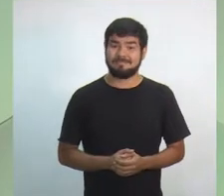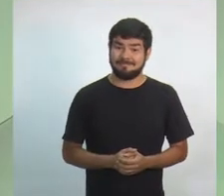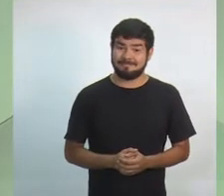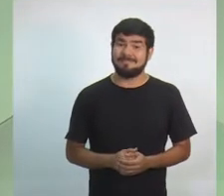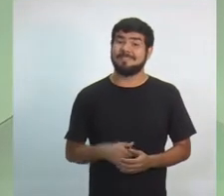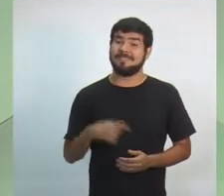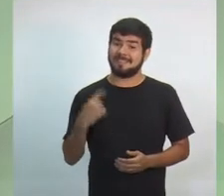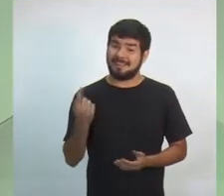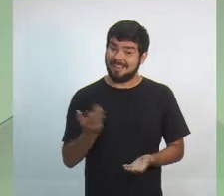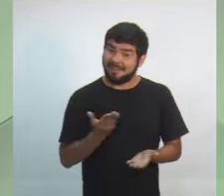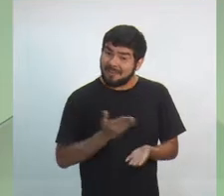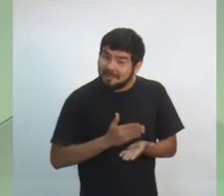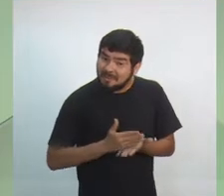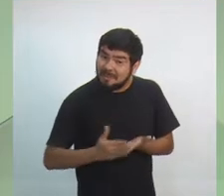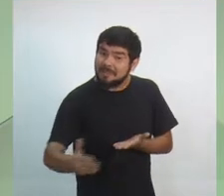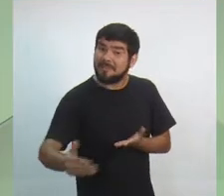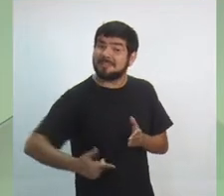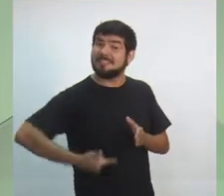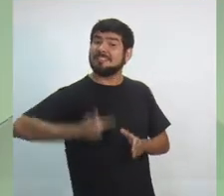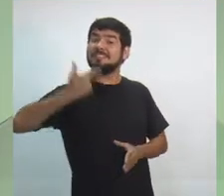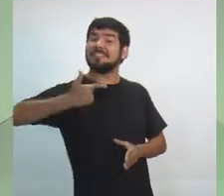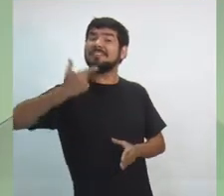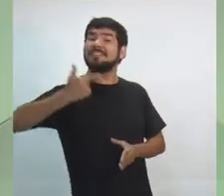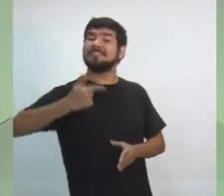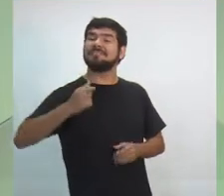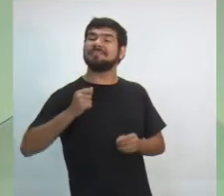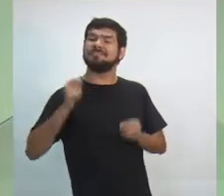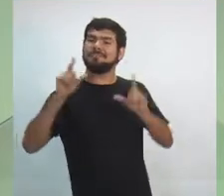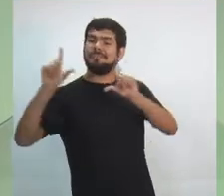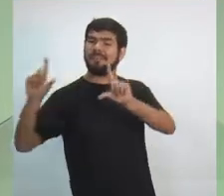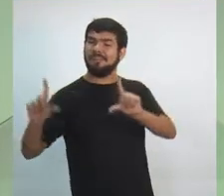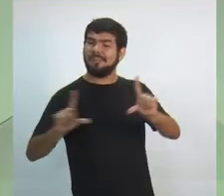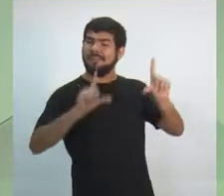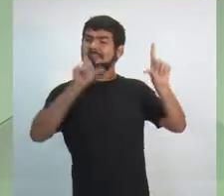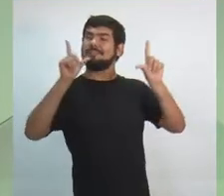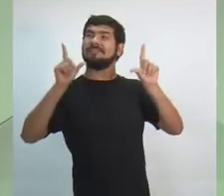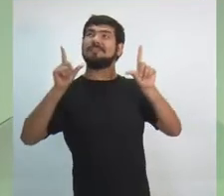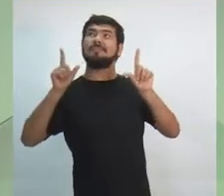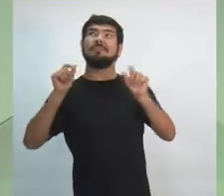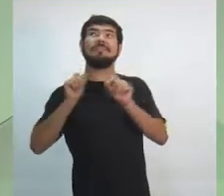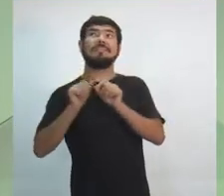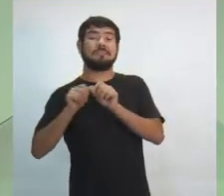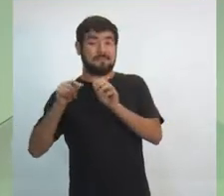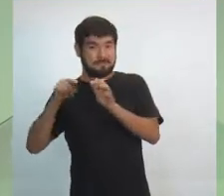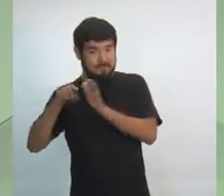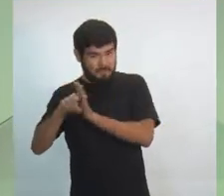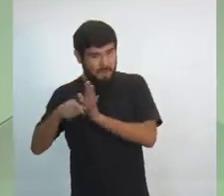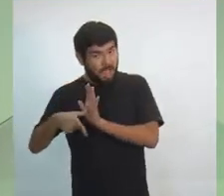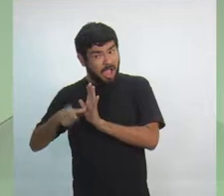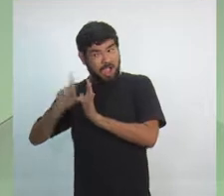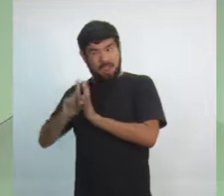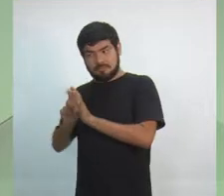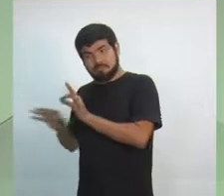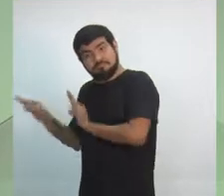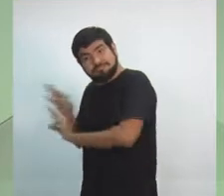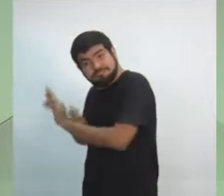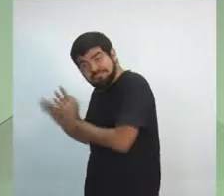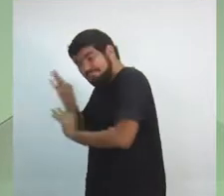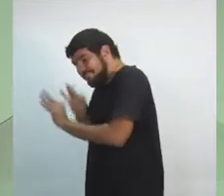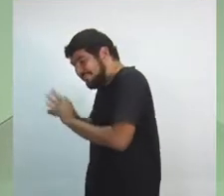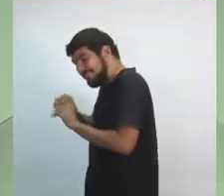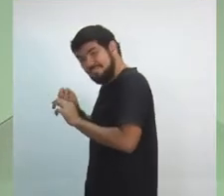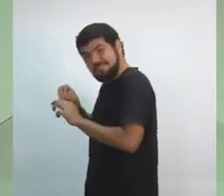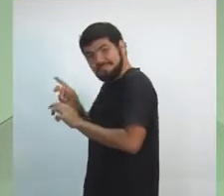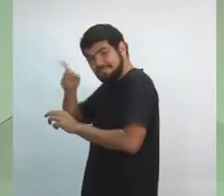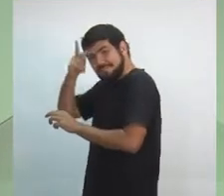E a gente começa esse segundo bloco fazendo uma pergunta que foi discutida com toda a nossa produção, conosco que está